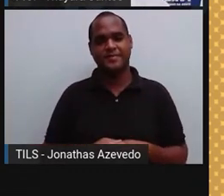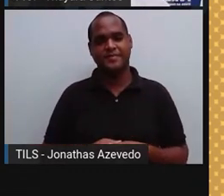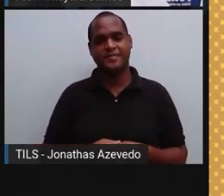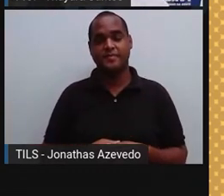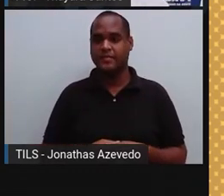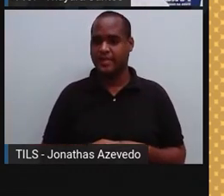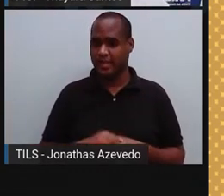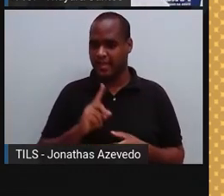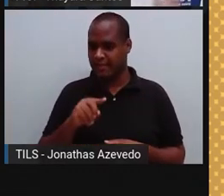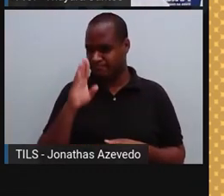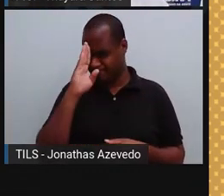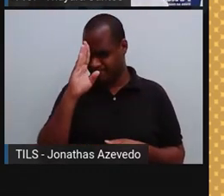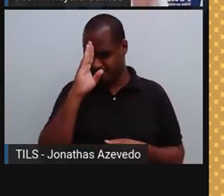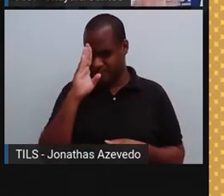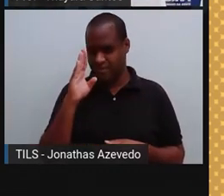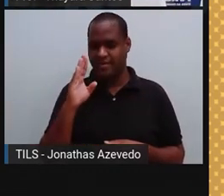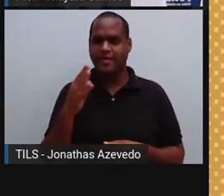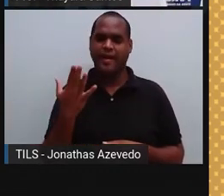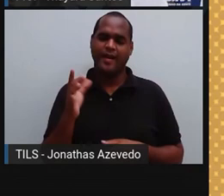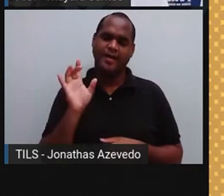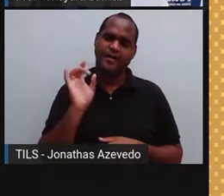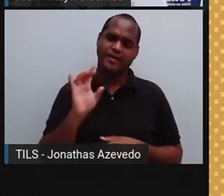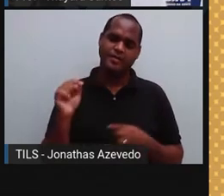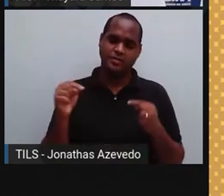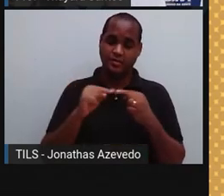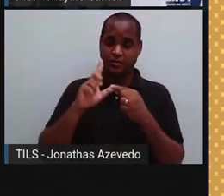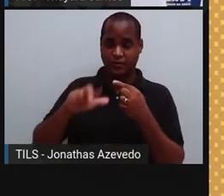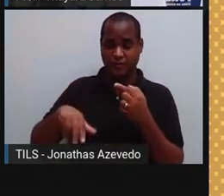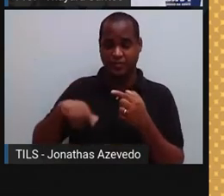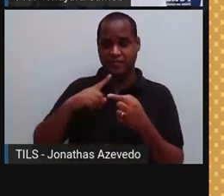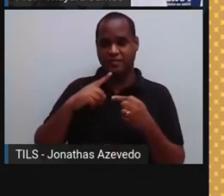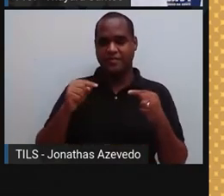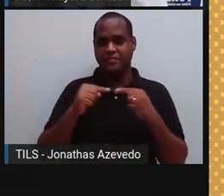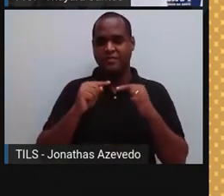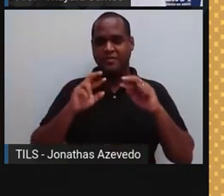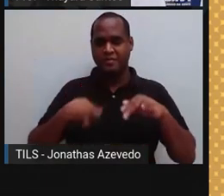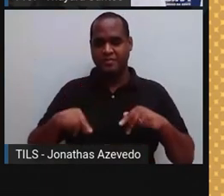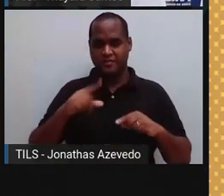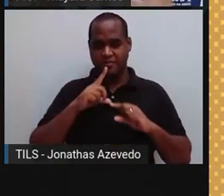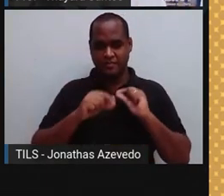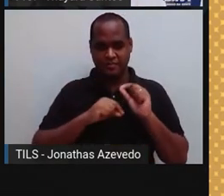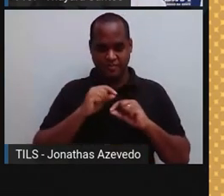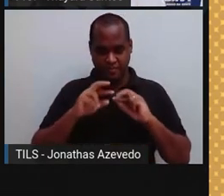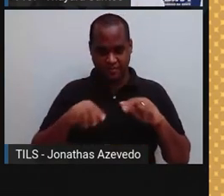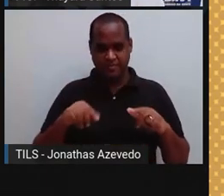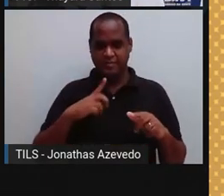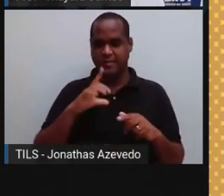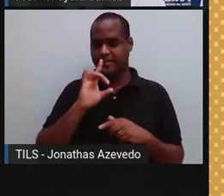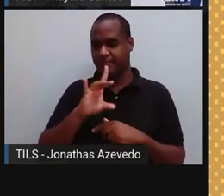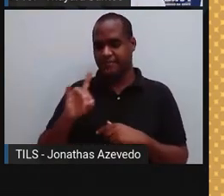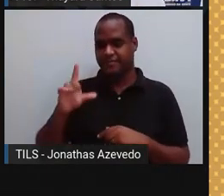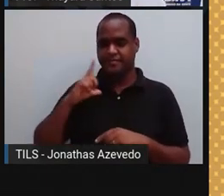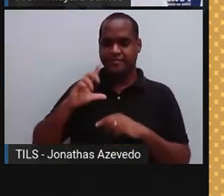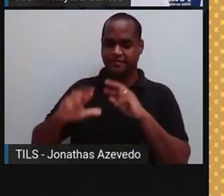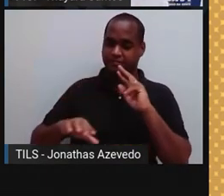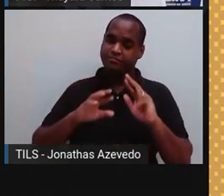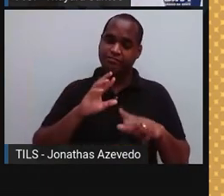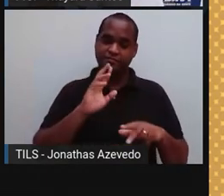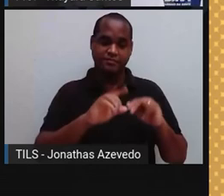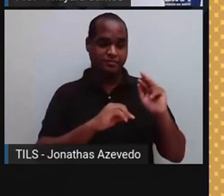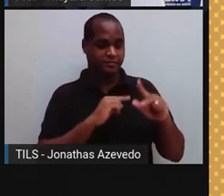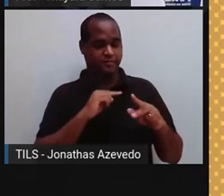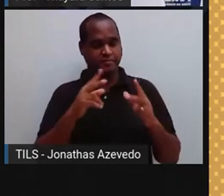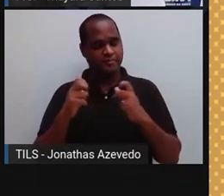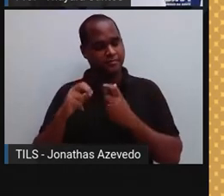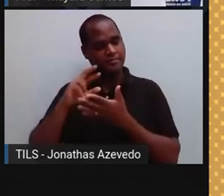são muito específicos, não é assim. todo mecanorreceptor que está ali na pele consegue perceber os mesmos estímulos. Não, tem um que só percebe dor, outro que